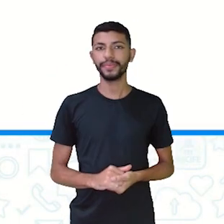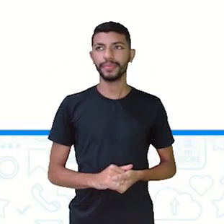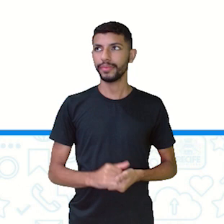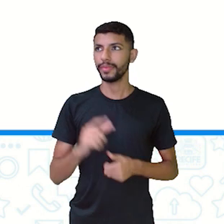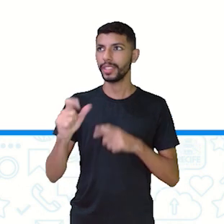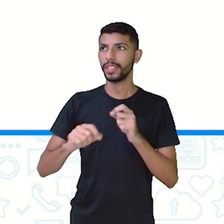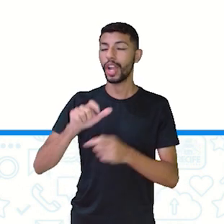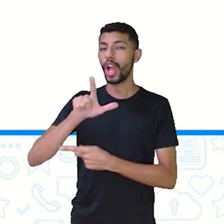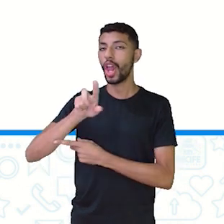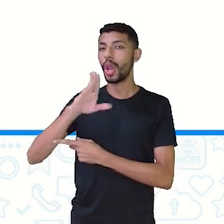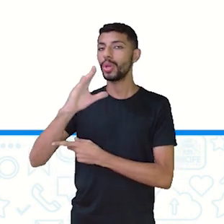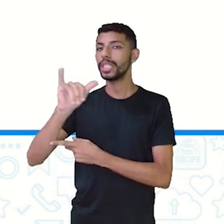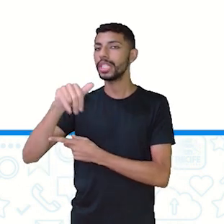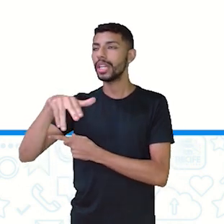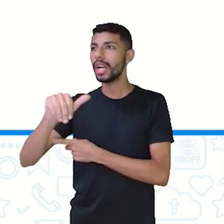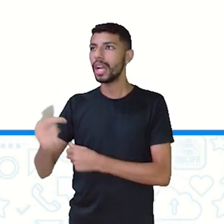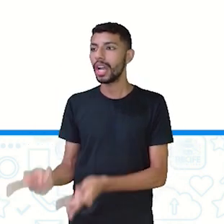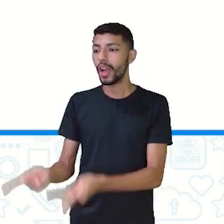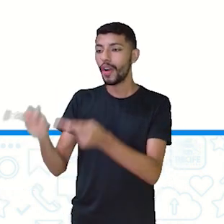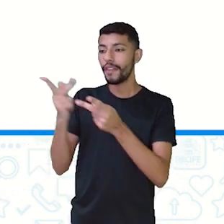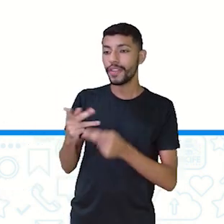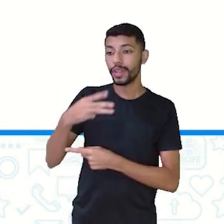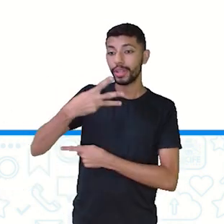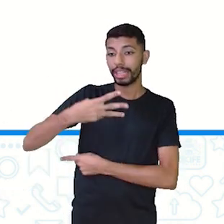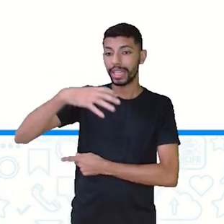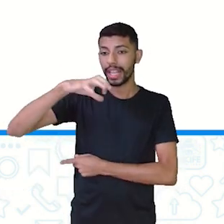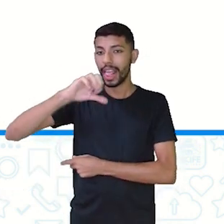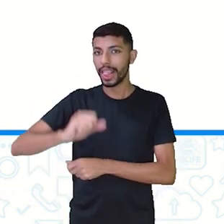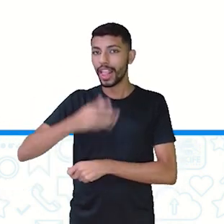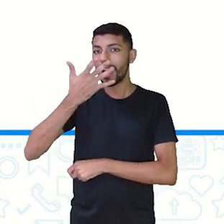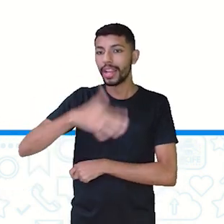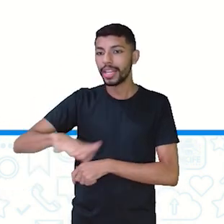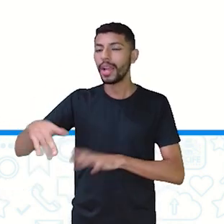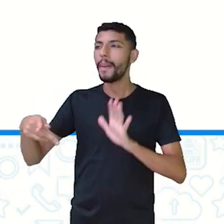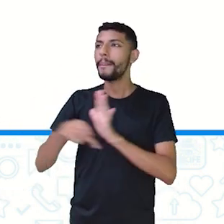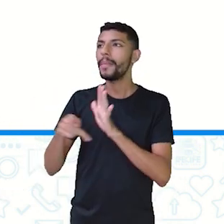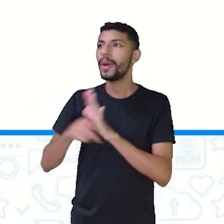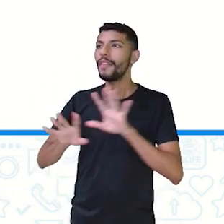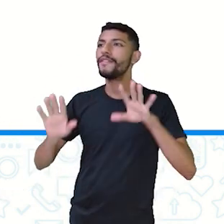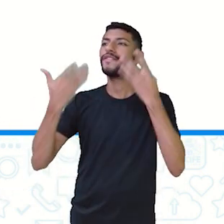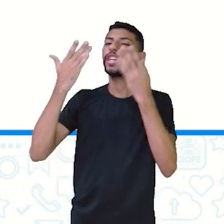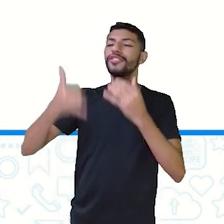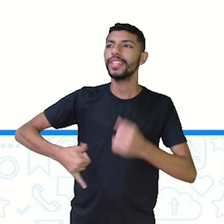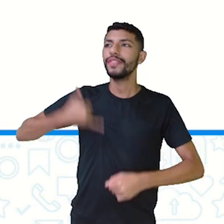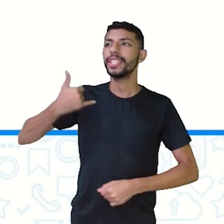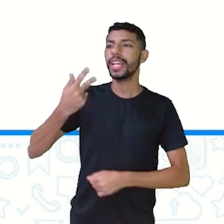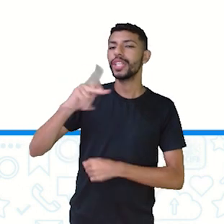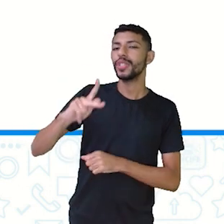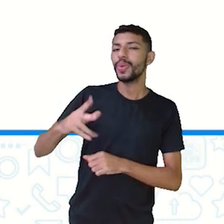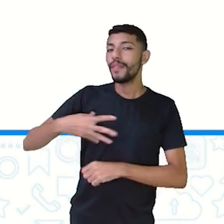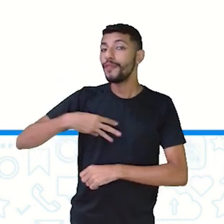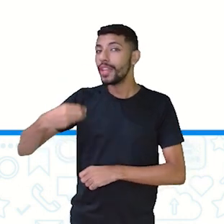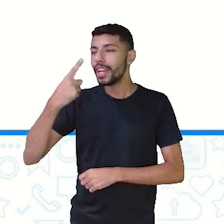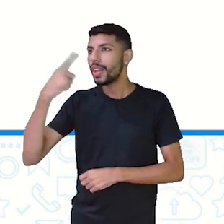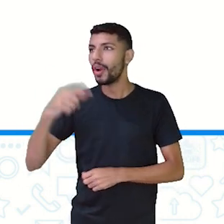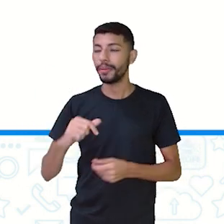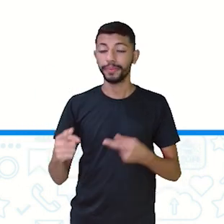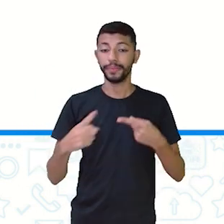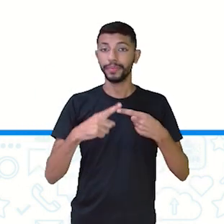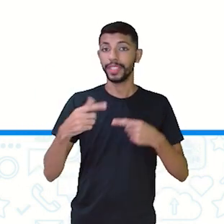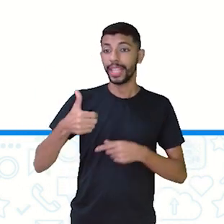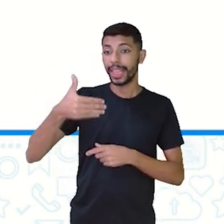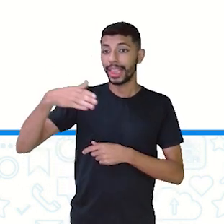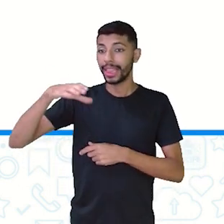Luciana convidou 39 crianças para a festa de aniversário da sua filha. 10 são meninos.